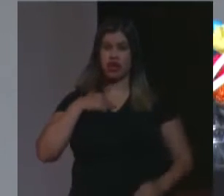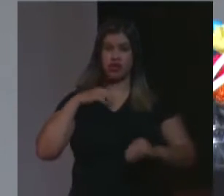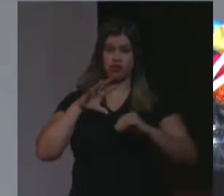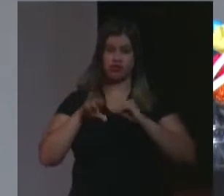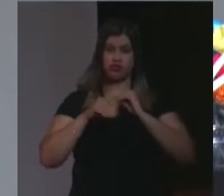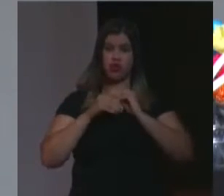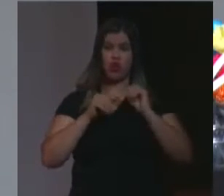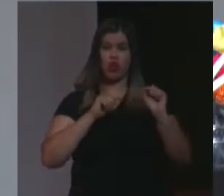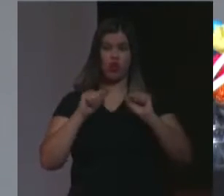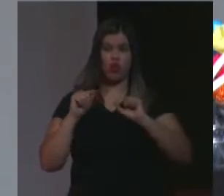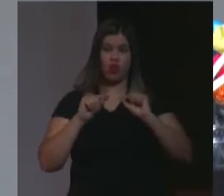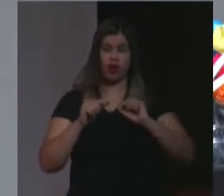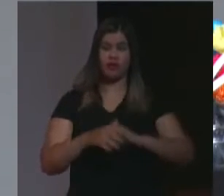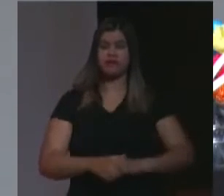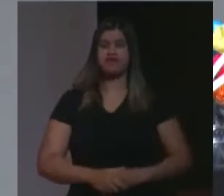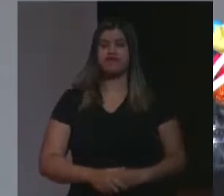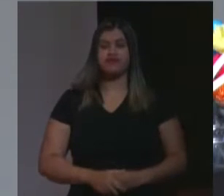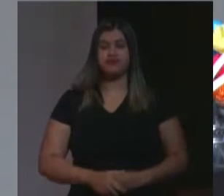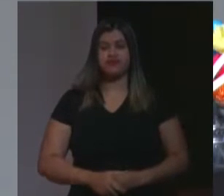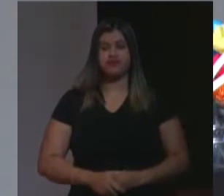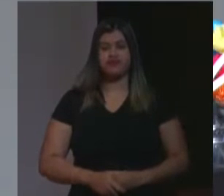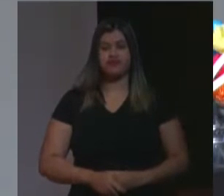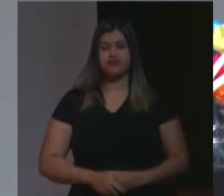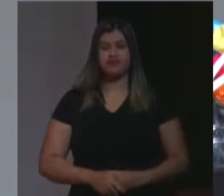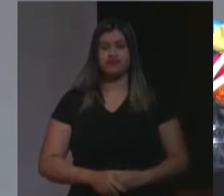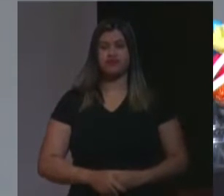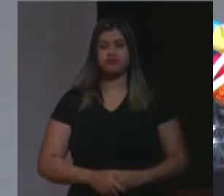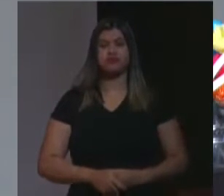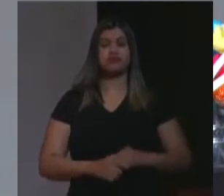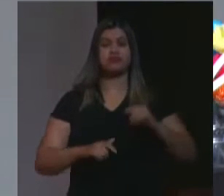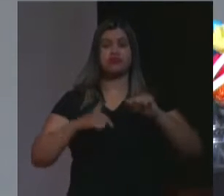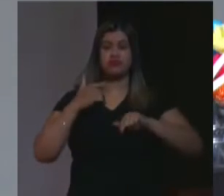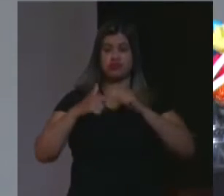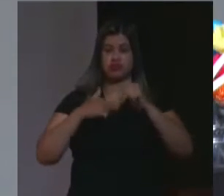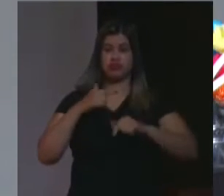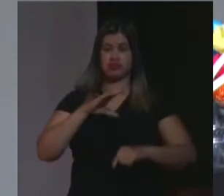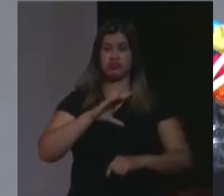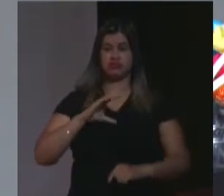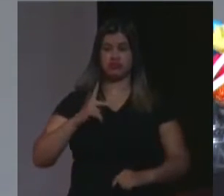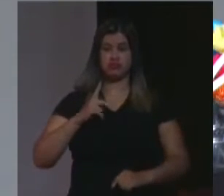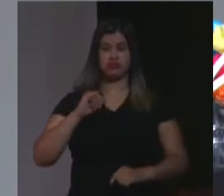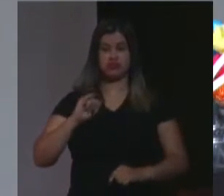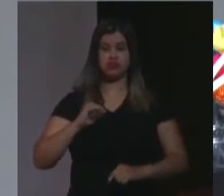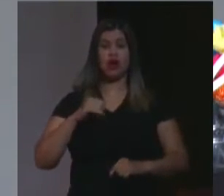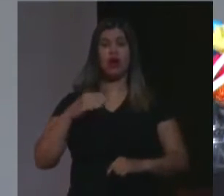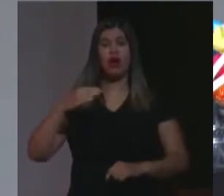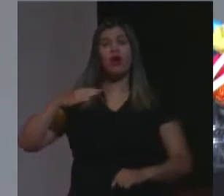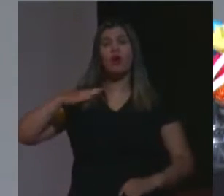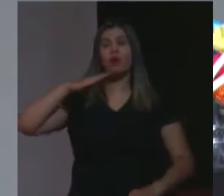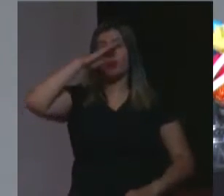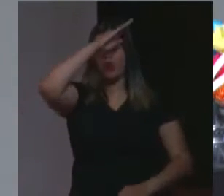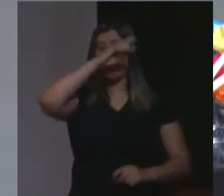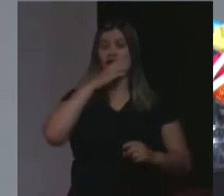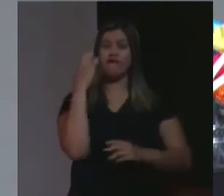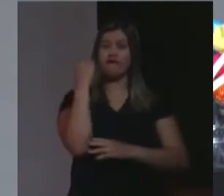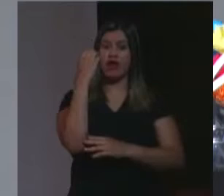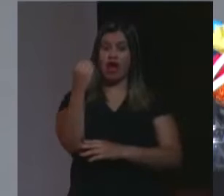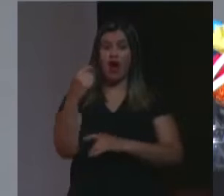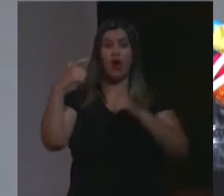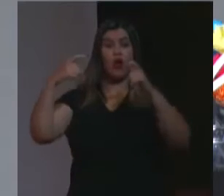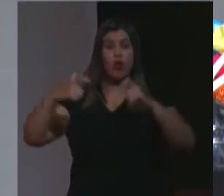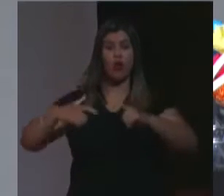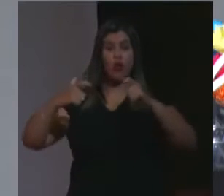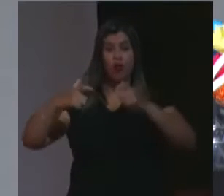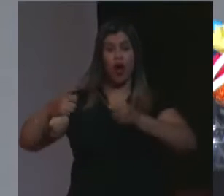depois, depois do encerramento dos trabalhos da CPI, Bolsonaro viaja para um garimpo ilegal na terra